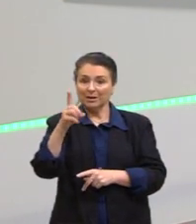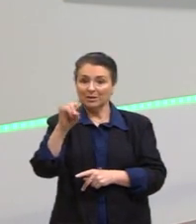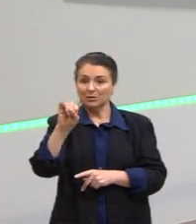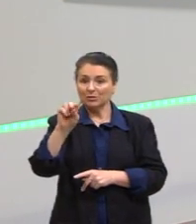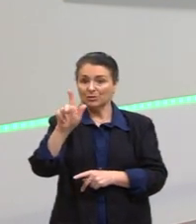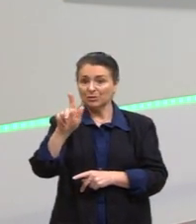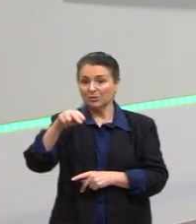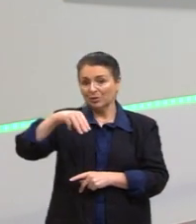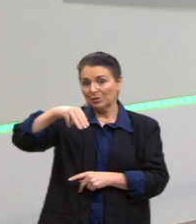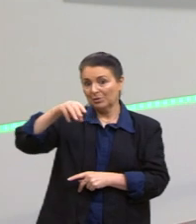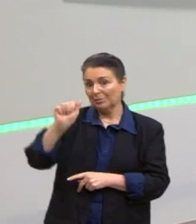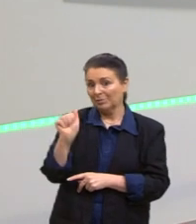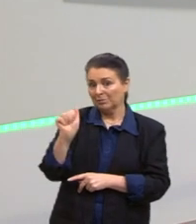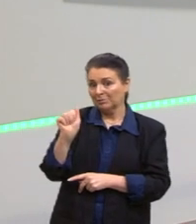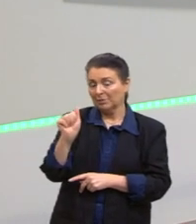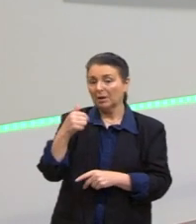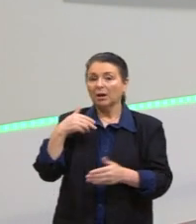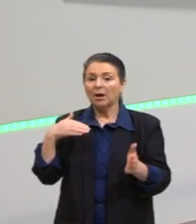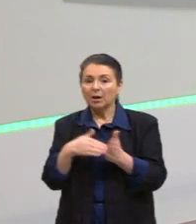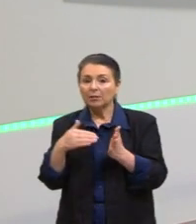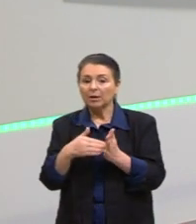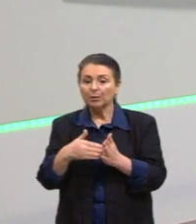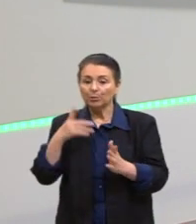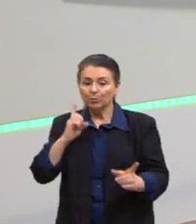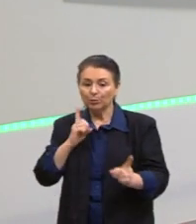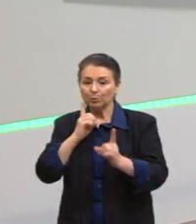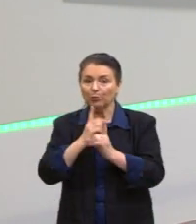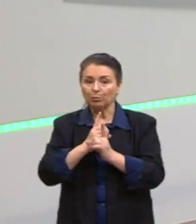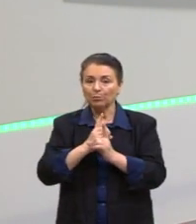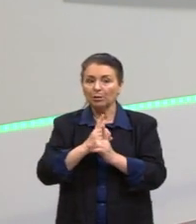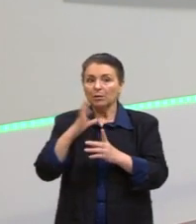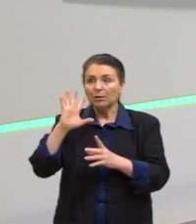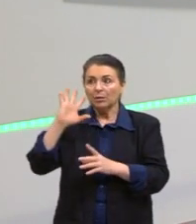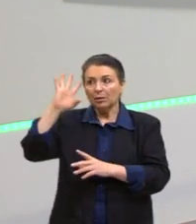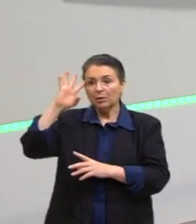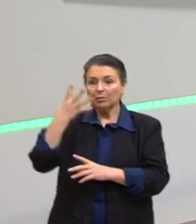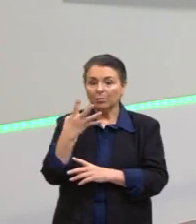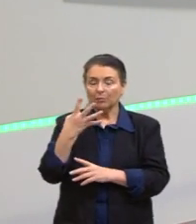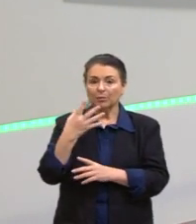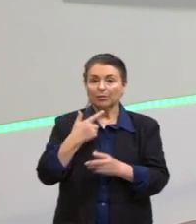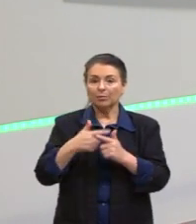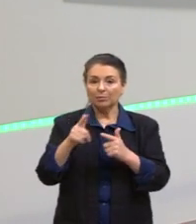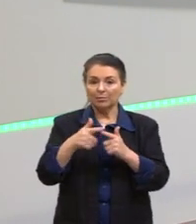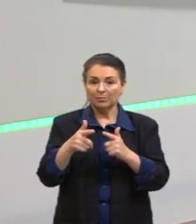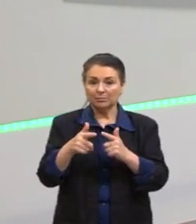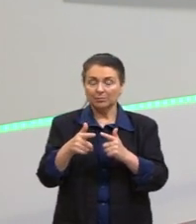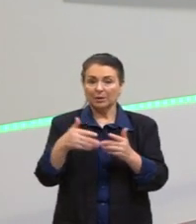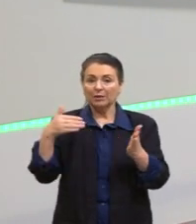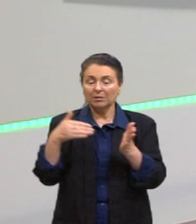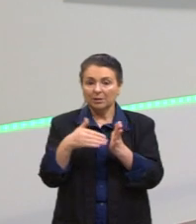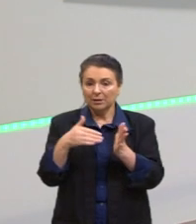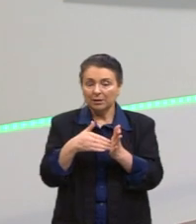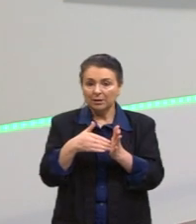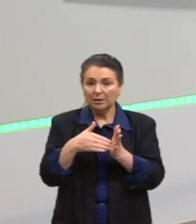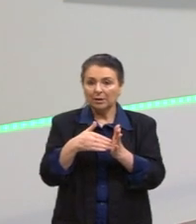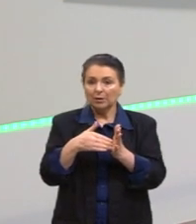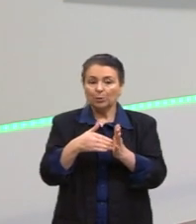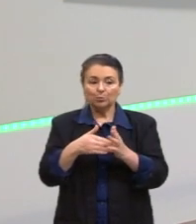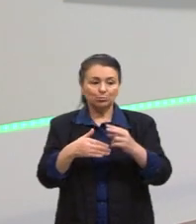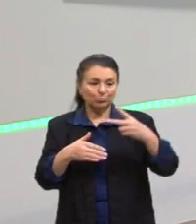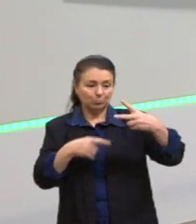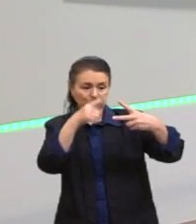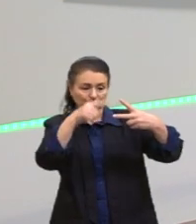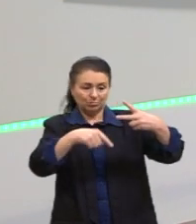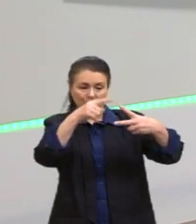dão soluções àqueles problemas. Os seus pares viabilizam, seus pares,